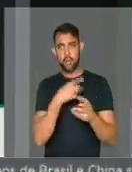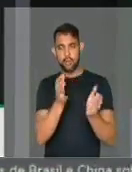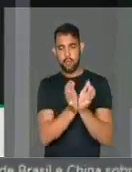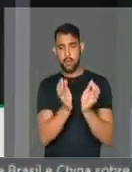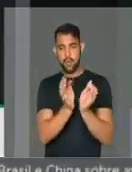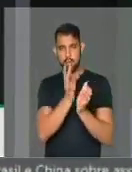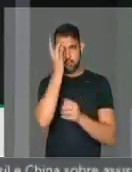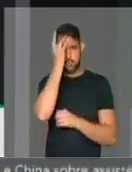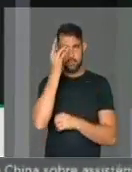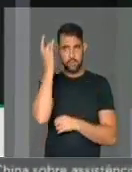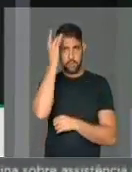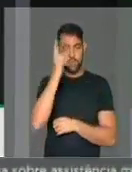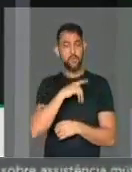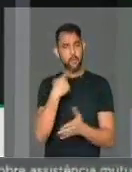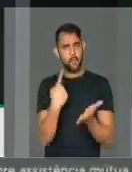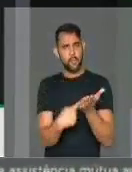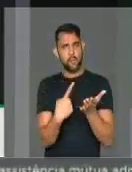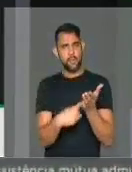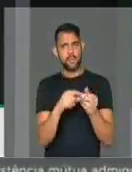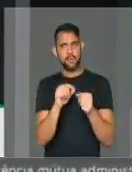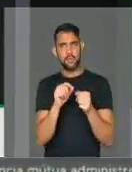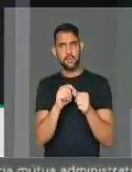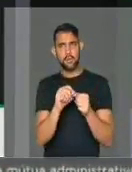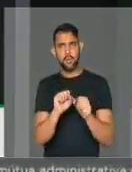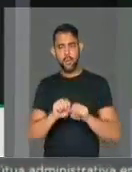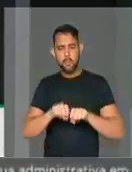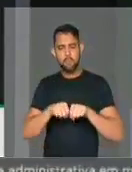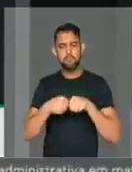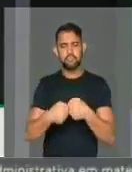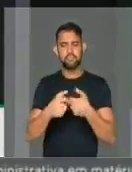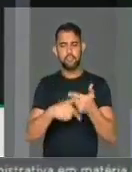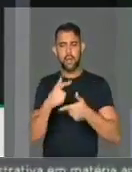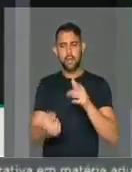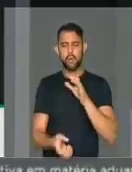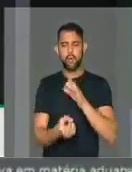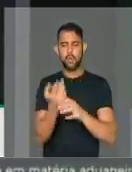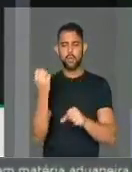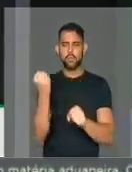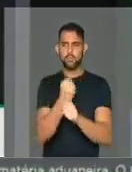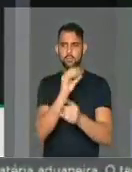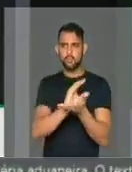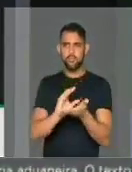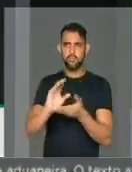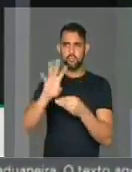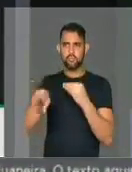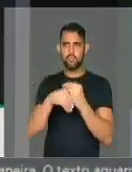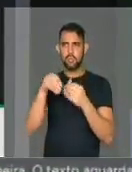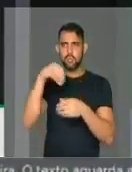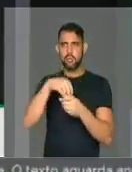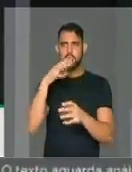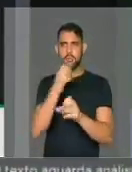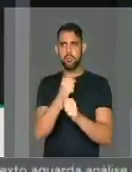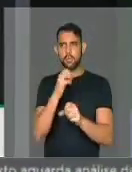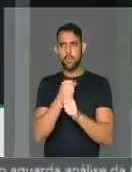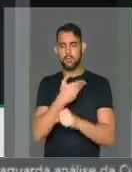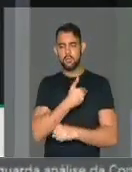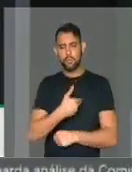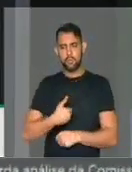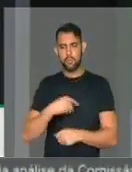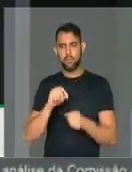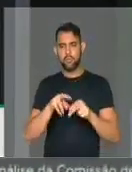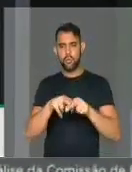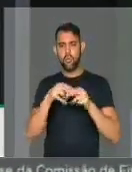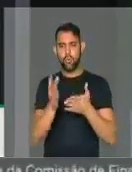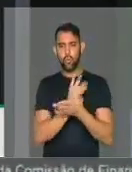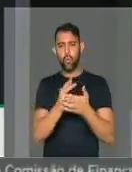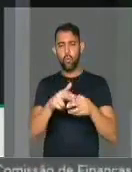da bancada, assumimos o compromisso de fazermos o empenho para que possamos construir novos recursos ao orçamento da União, para que